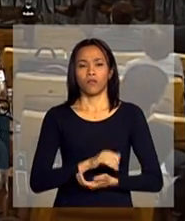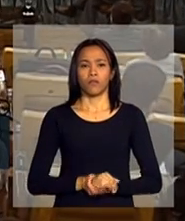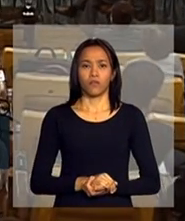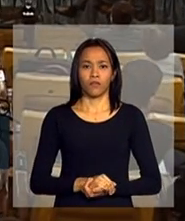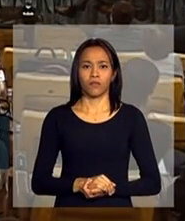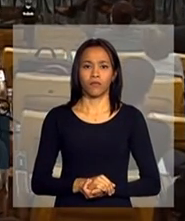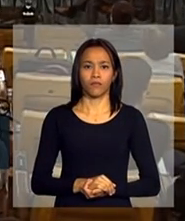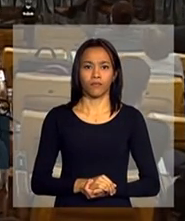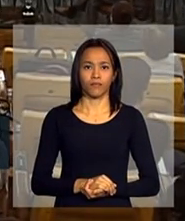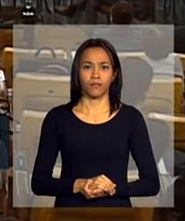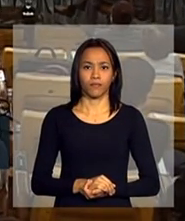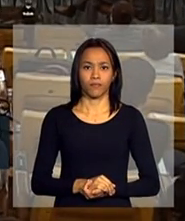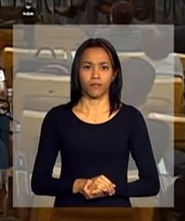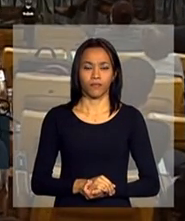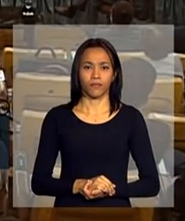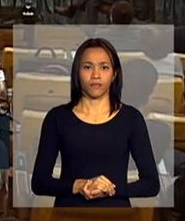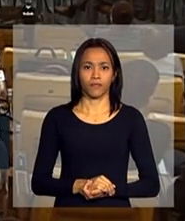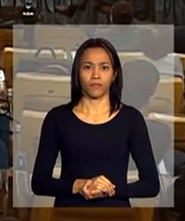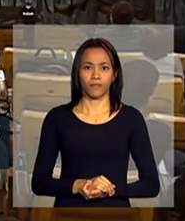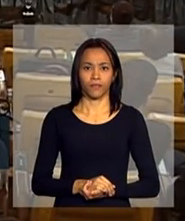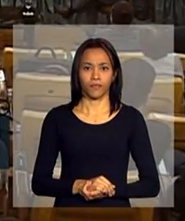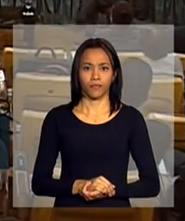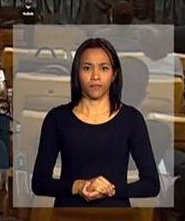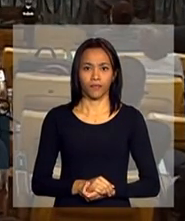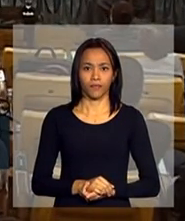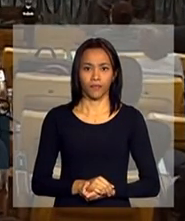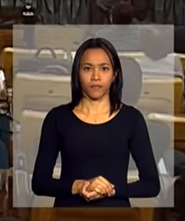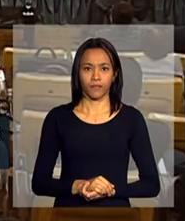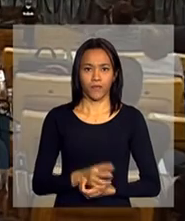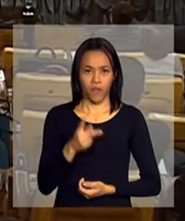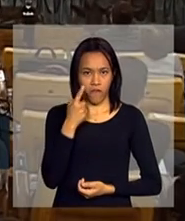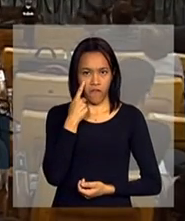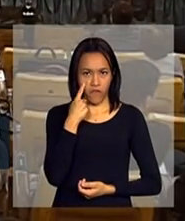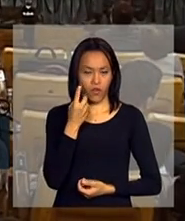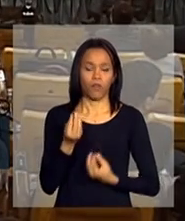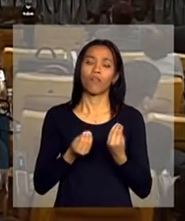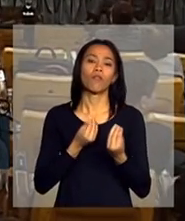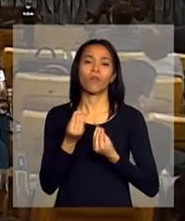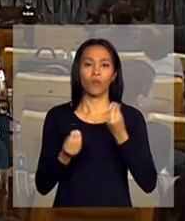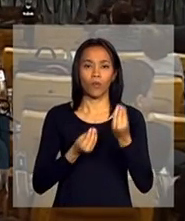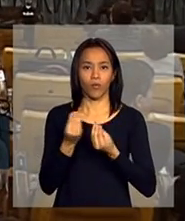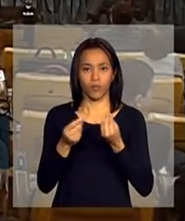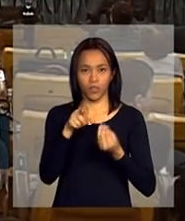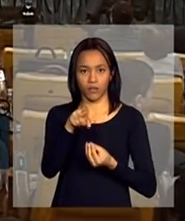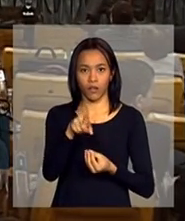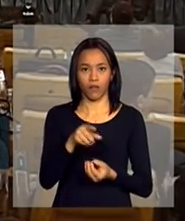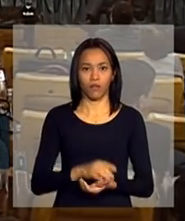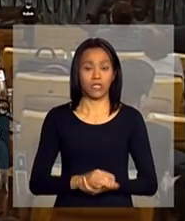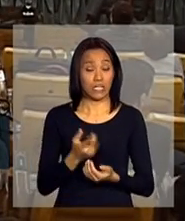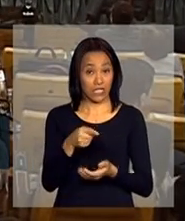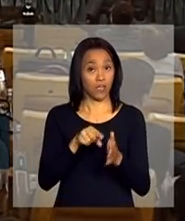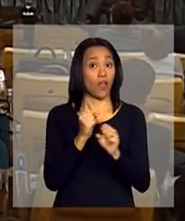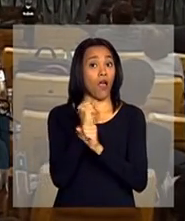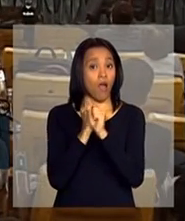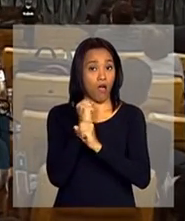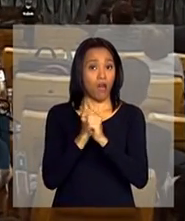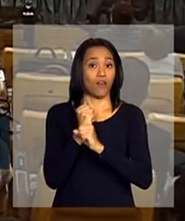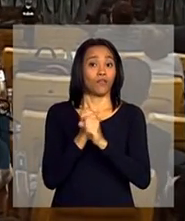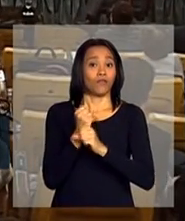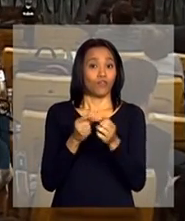me defender para ver se tem um efeito. Esse é o ano de estudo, desculpa.